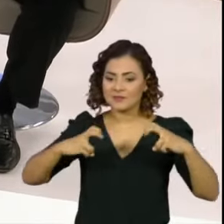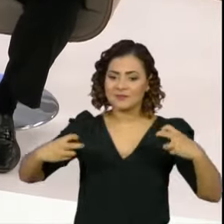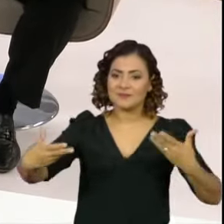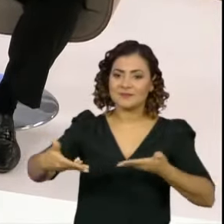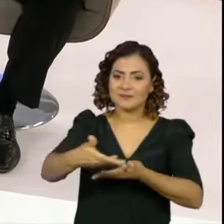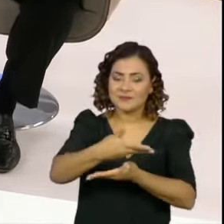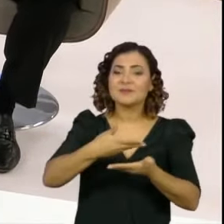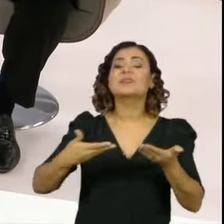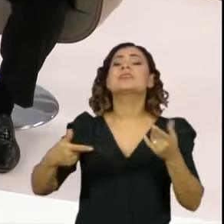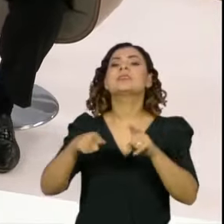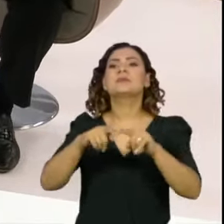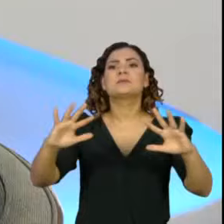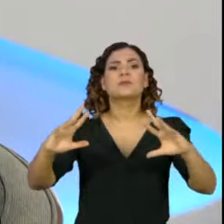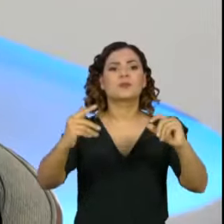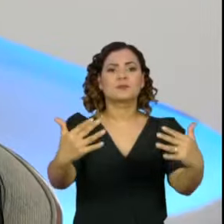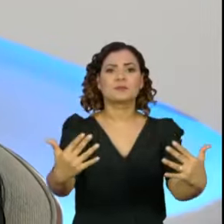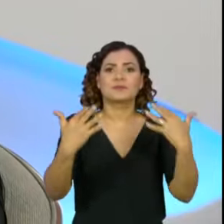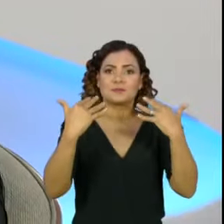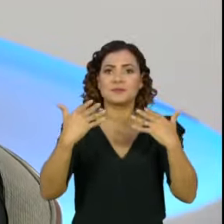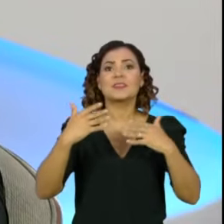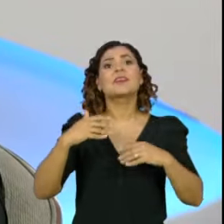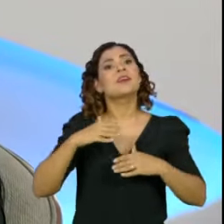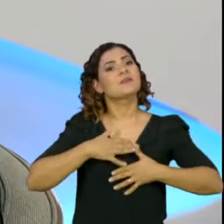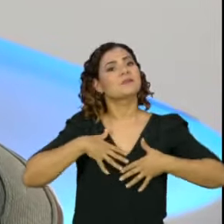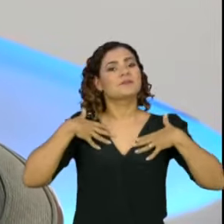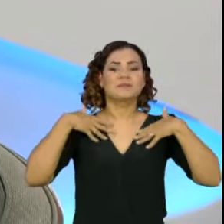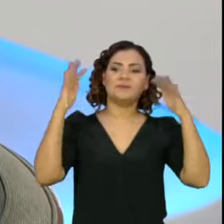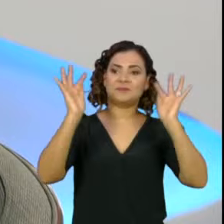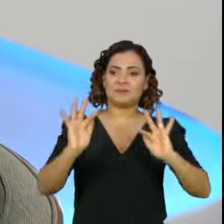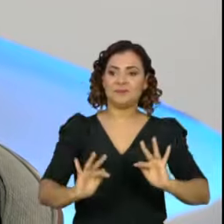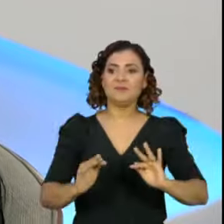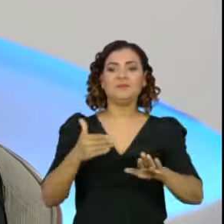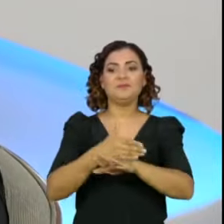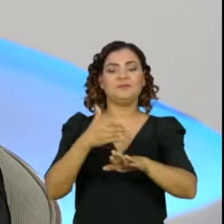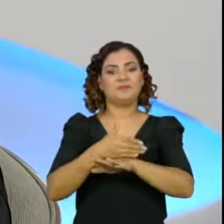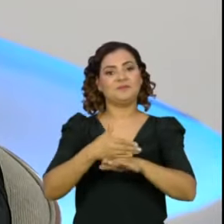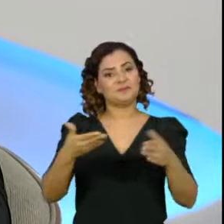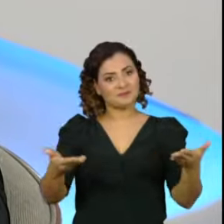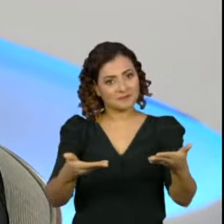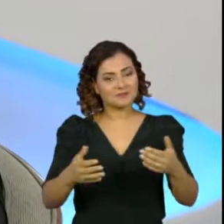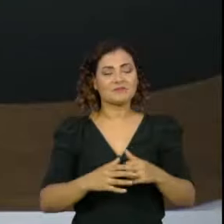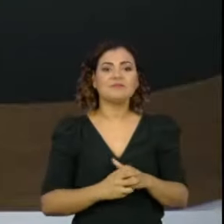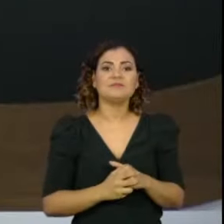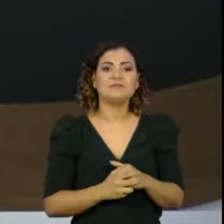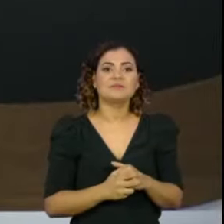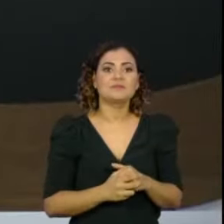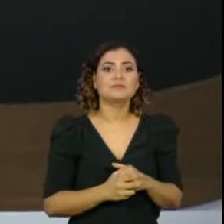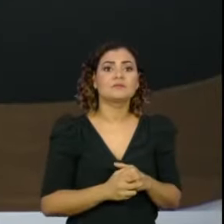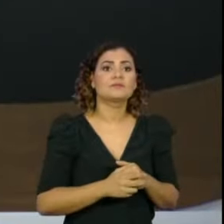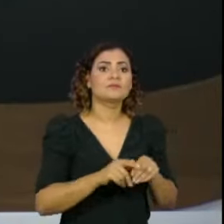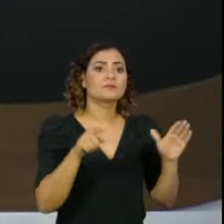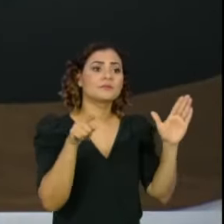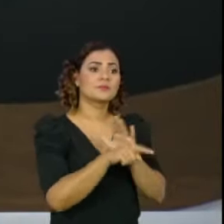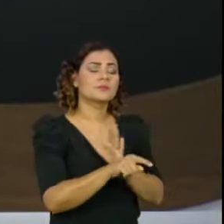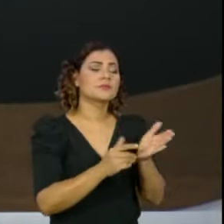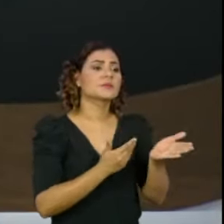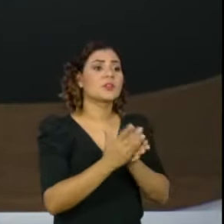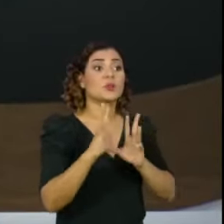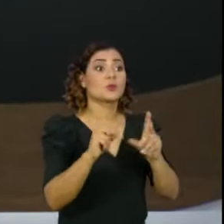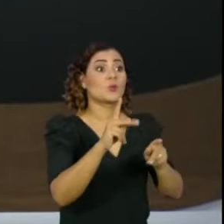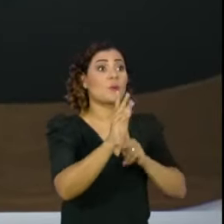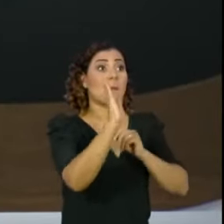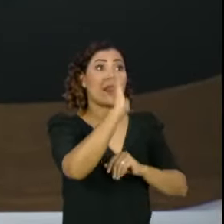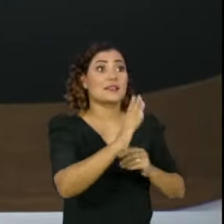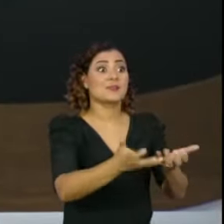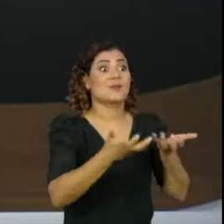bancada, todos os telespectadores. É uma grande satisfação para mim participar do programa. Presidente, eu vou começar perguntando pelo que todo o Brasil quer